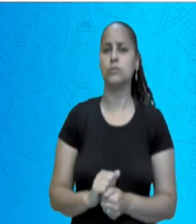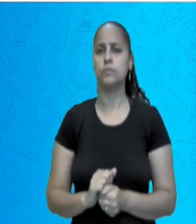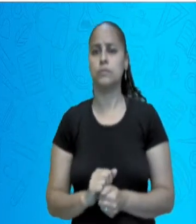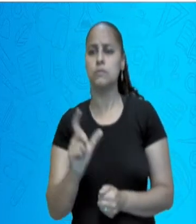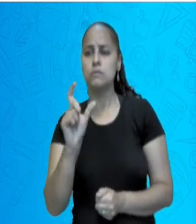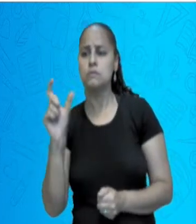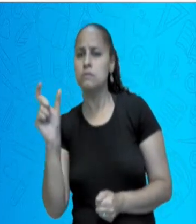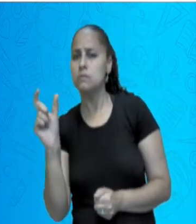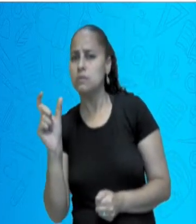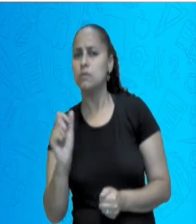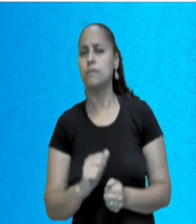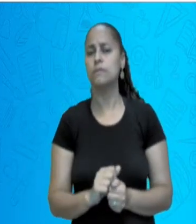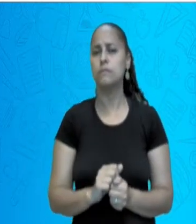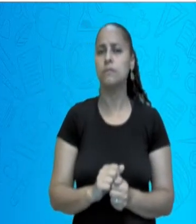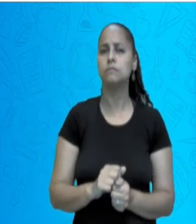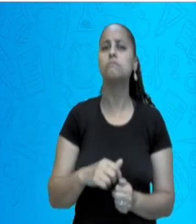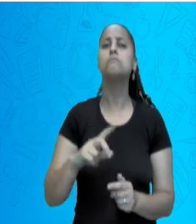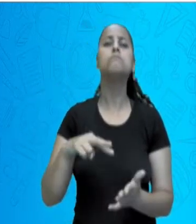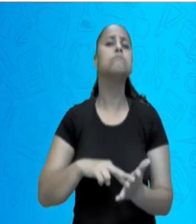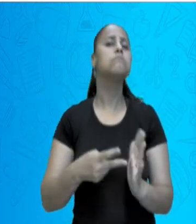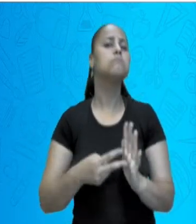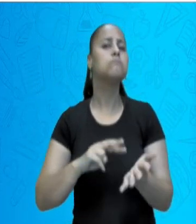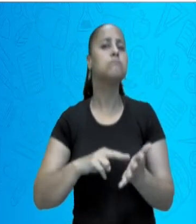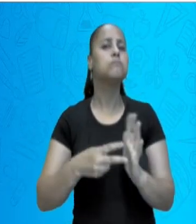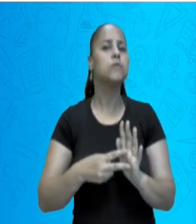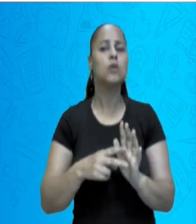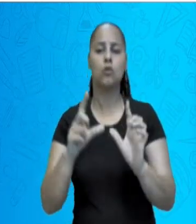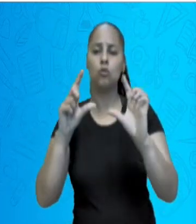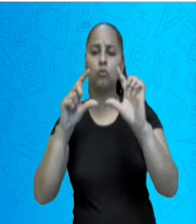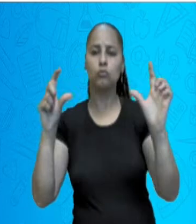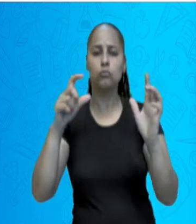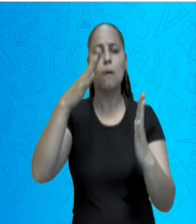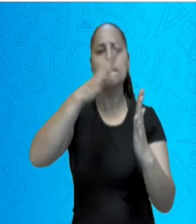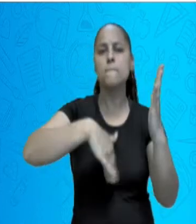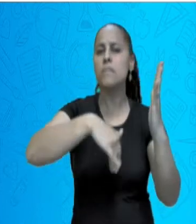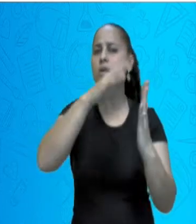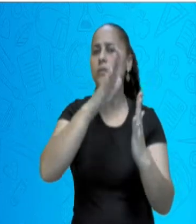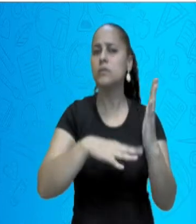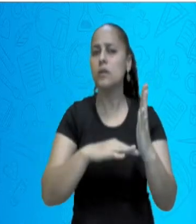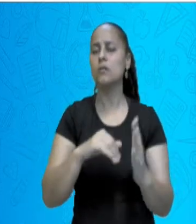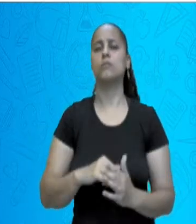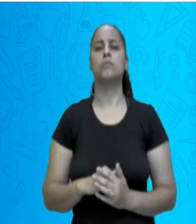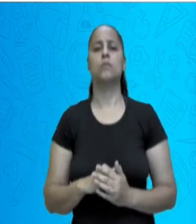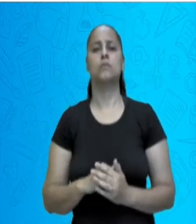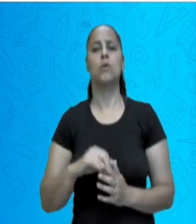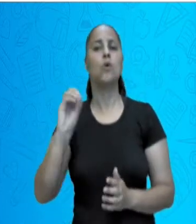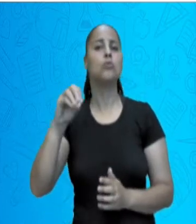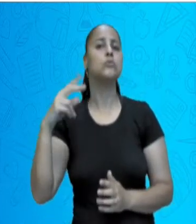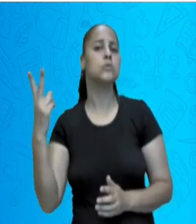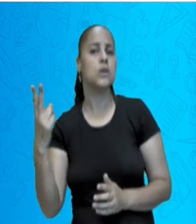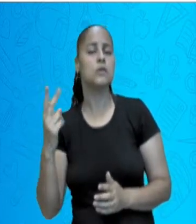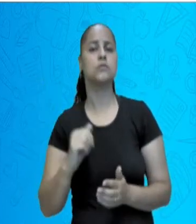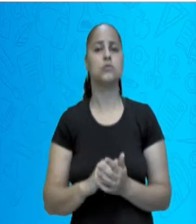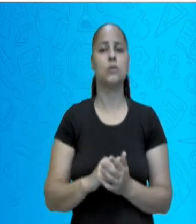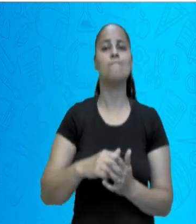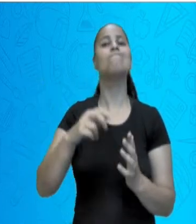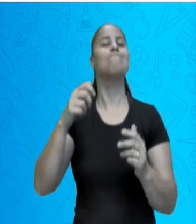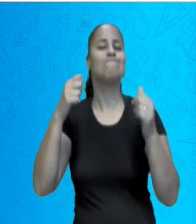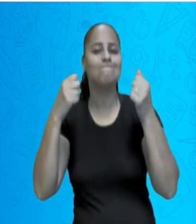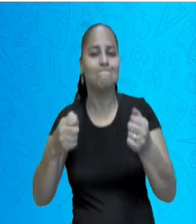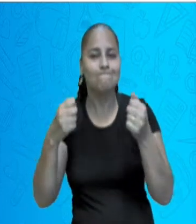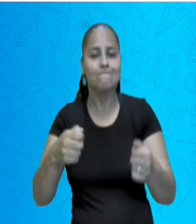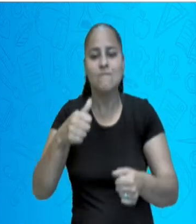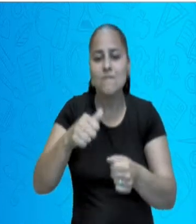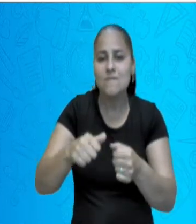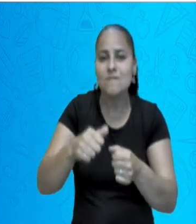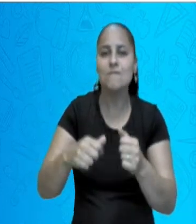grafis significa o quê? Estilo, pincel. Ou seja, o significado real